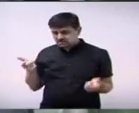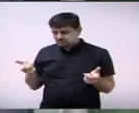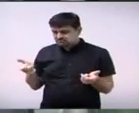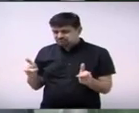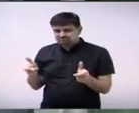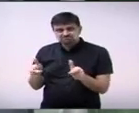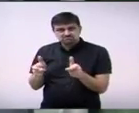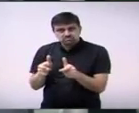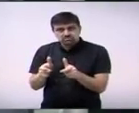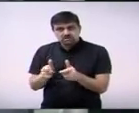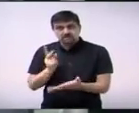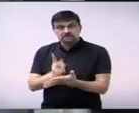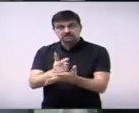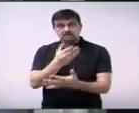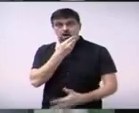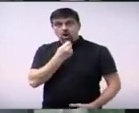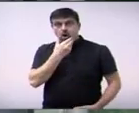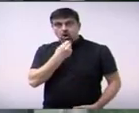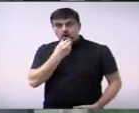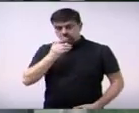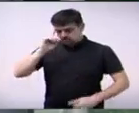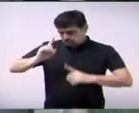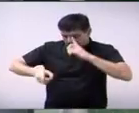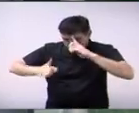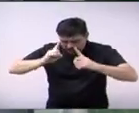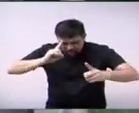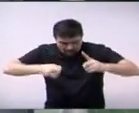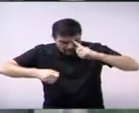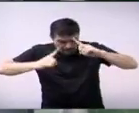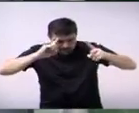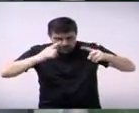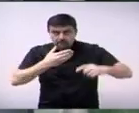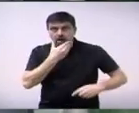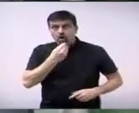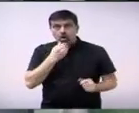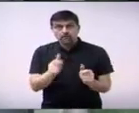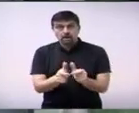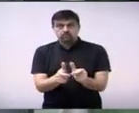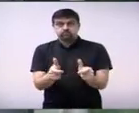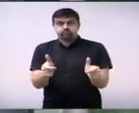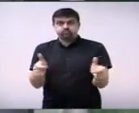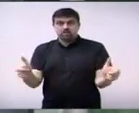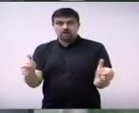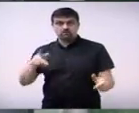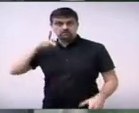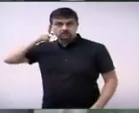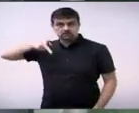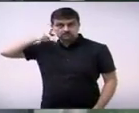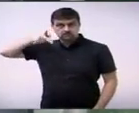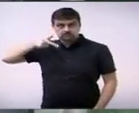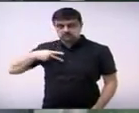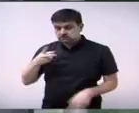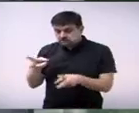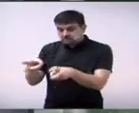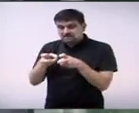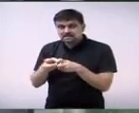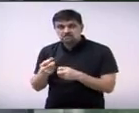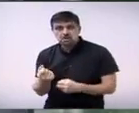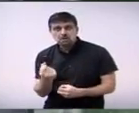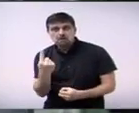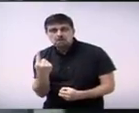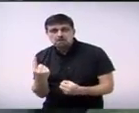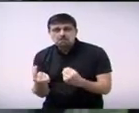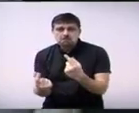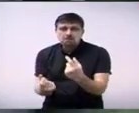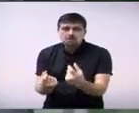tratada de uma maneira às vezes preconceituosa machista misógina como temos visto a